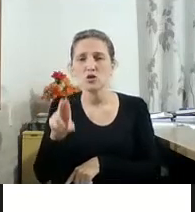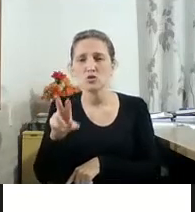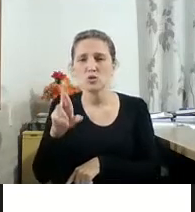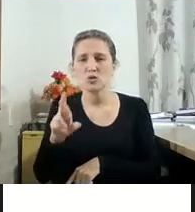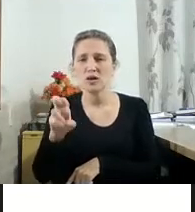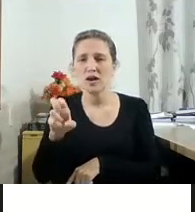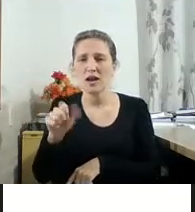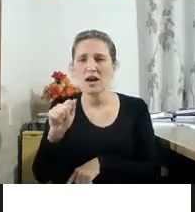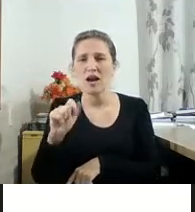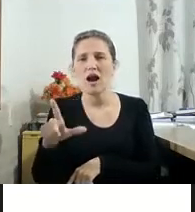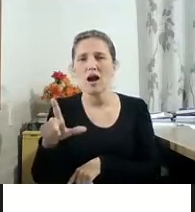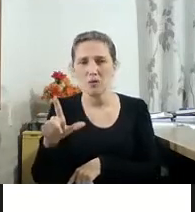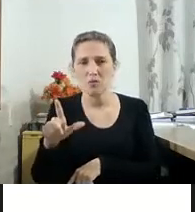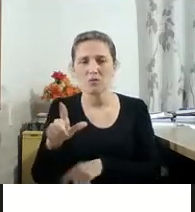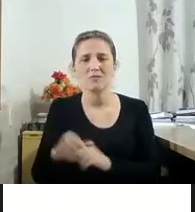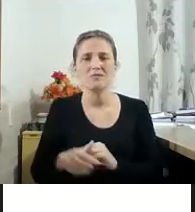Boris é surreal.